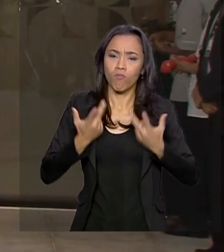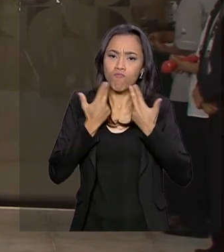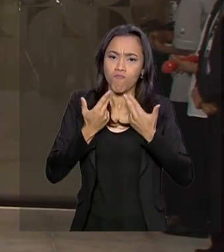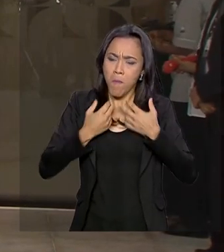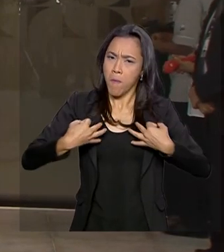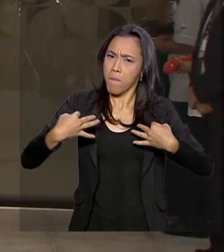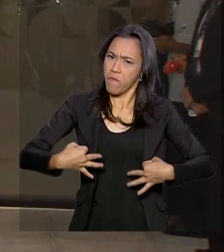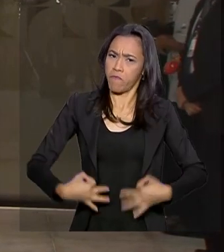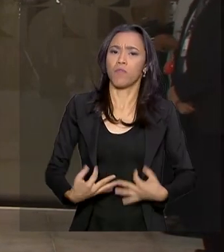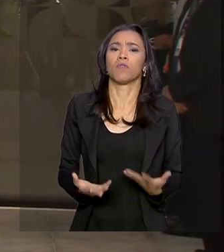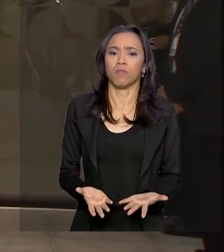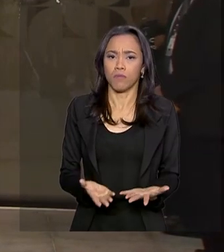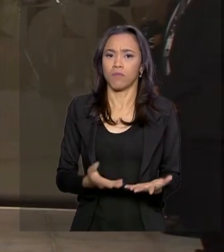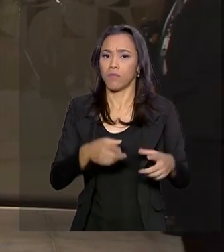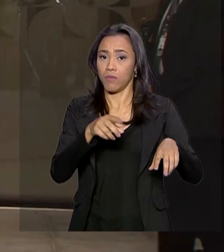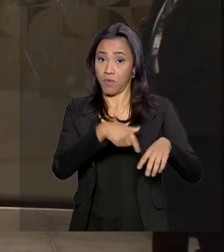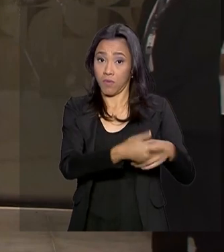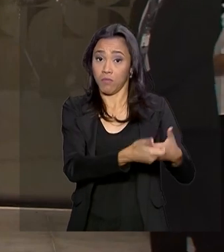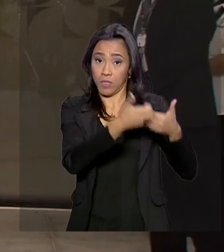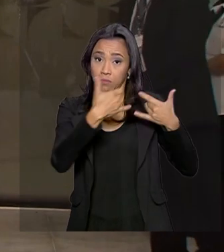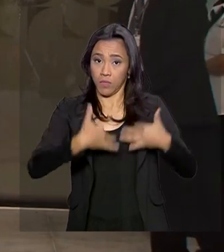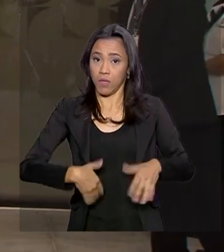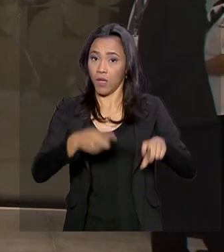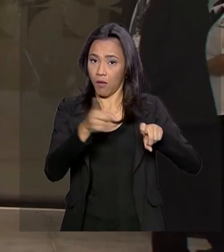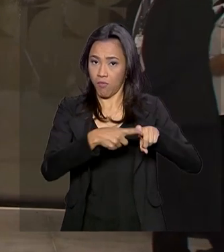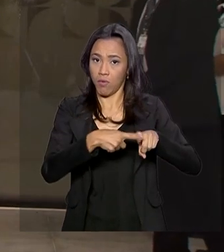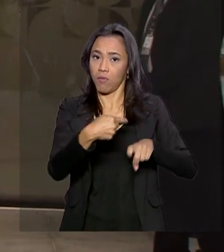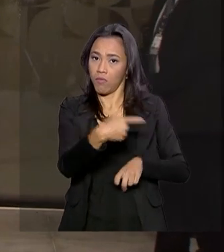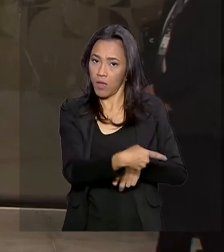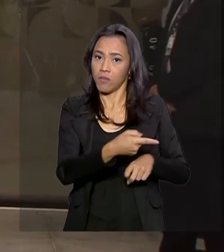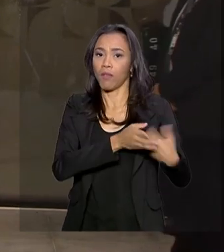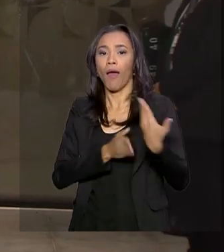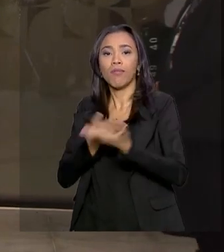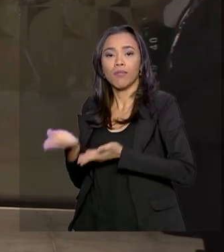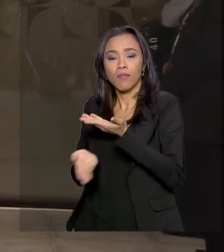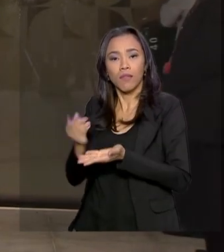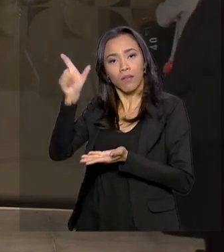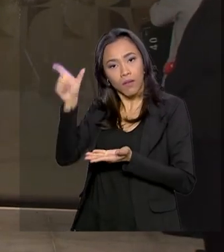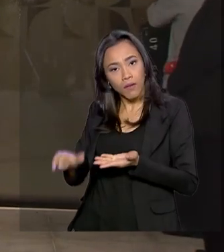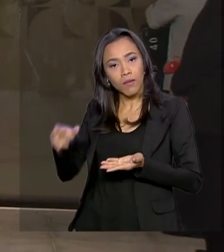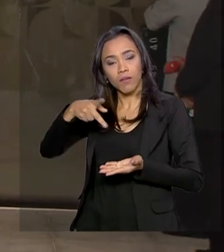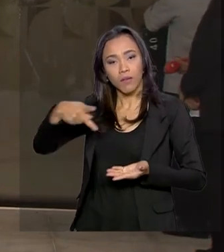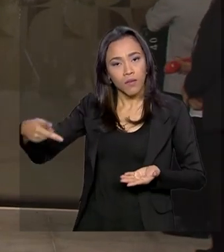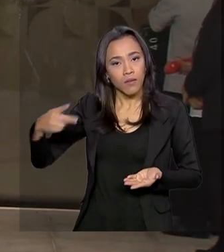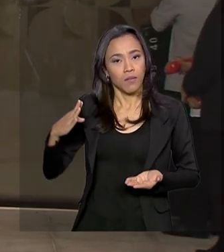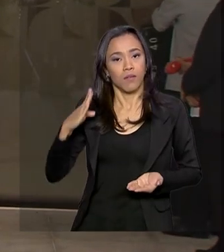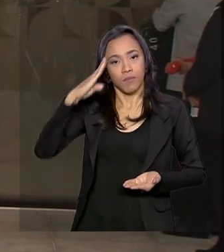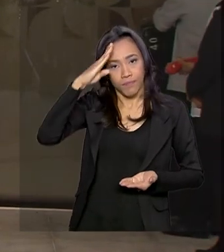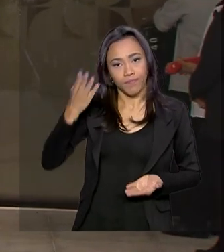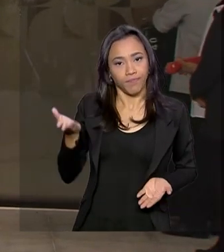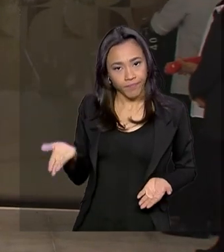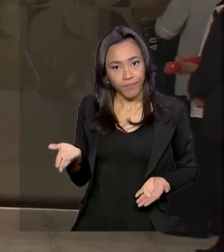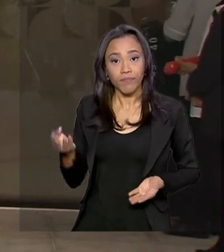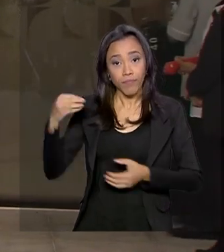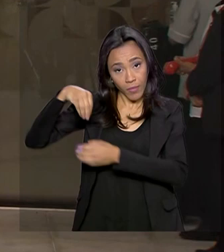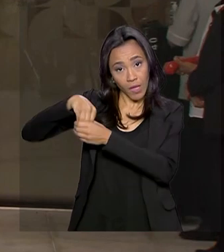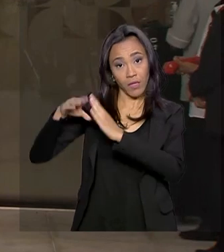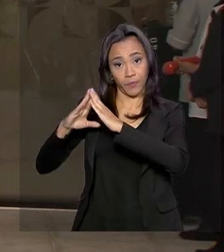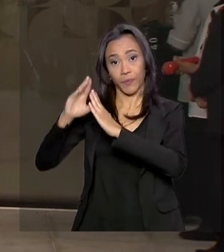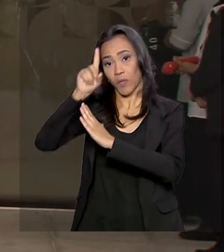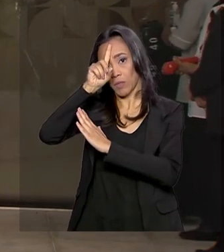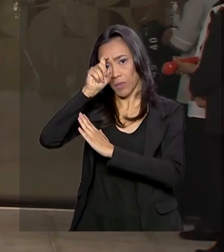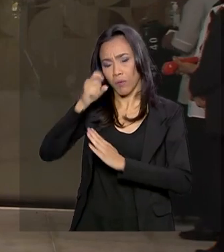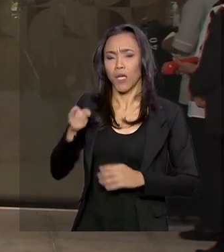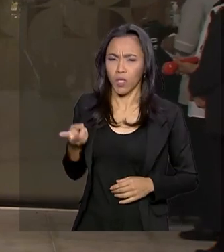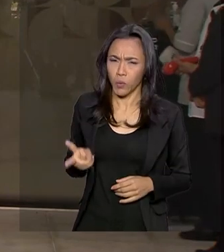perfeito pela equipe médica que atende o presidente Jair Bolsonaro aqui no Vila Nova Star. O presidente segue